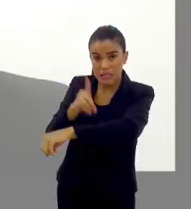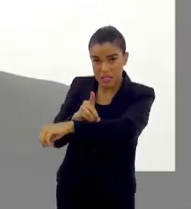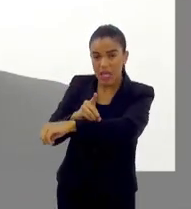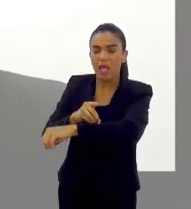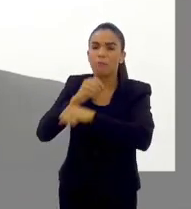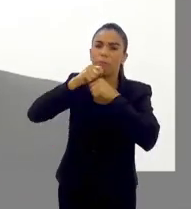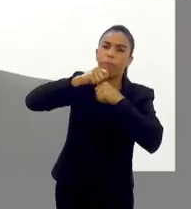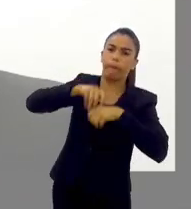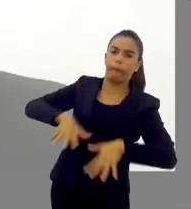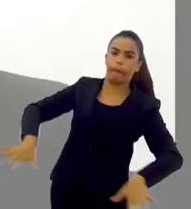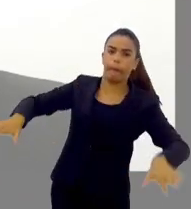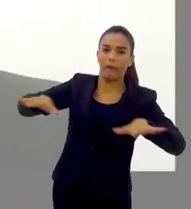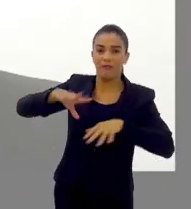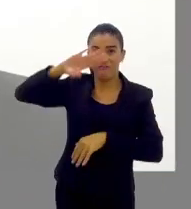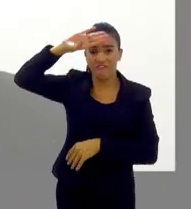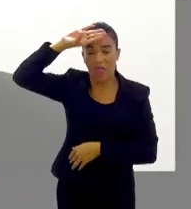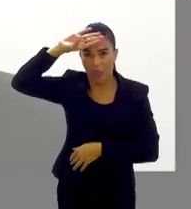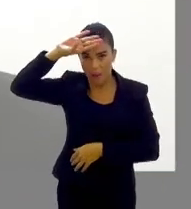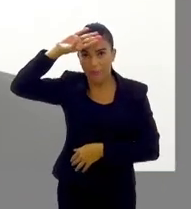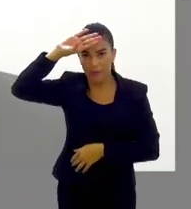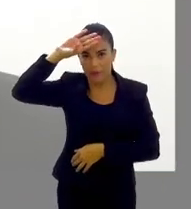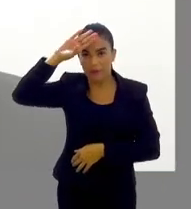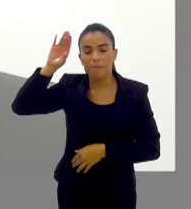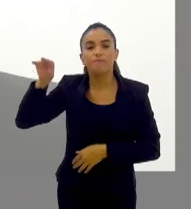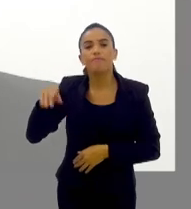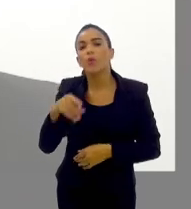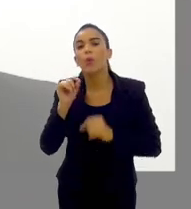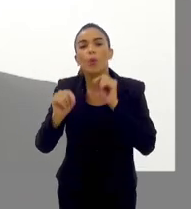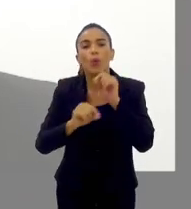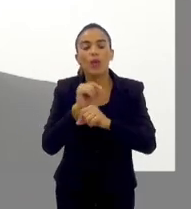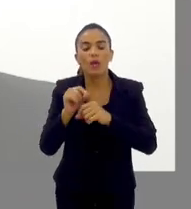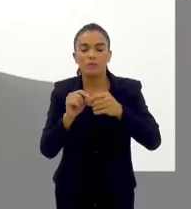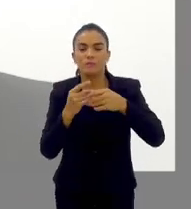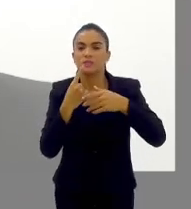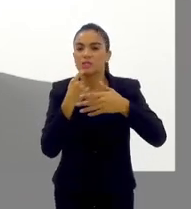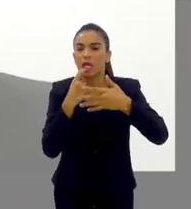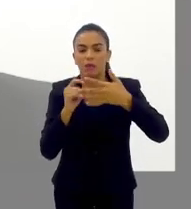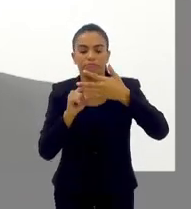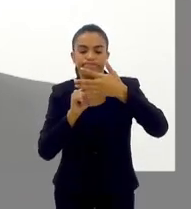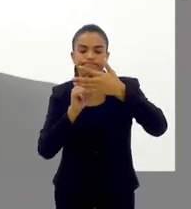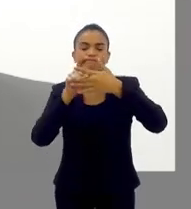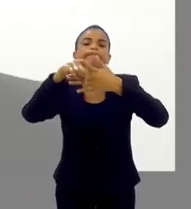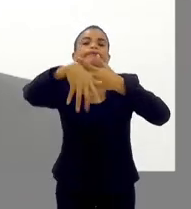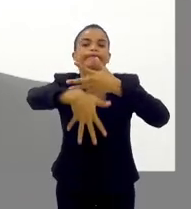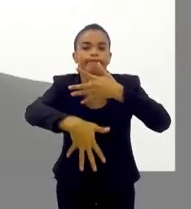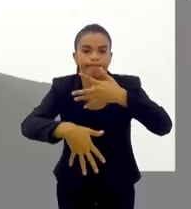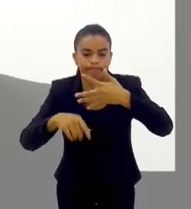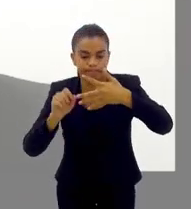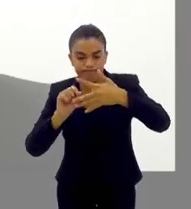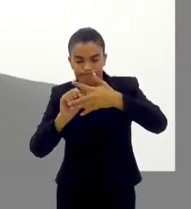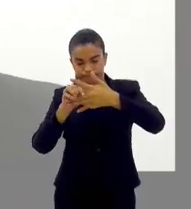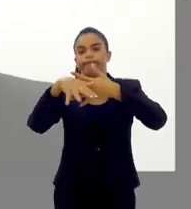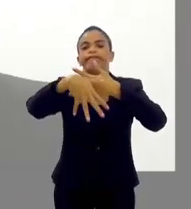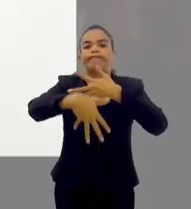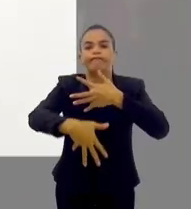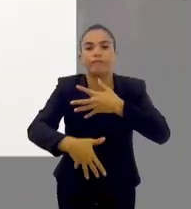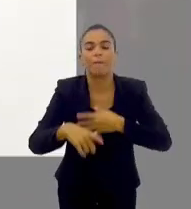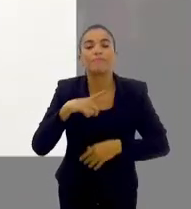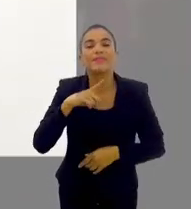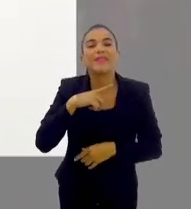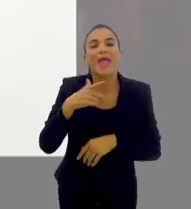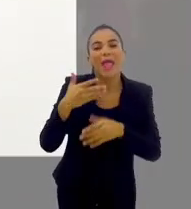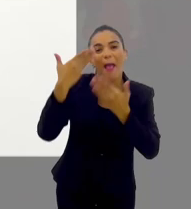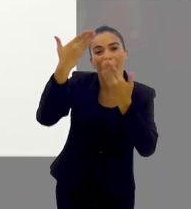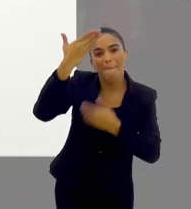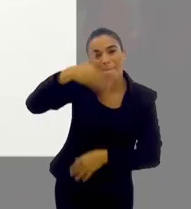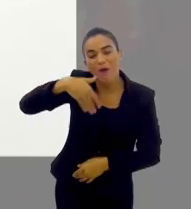hemorrágica, daquela febre hemorrágica, é que propicia um estado de sangramento maior, né, tem até a prova do